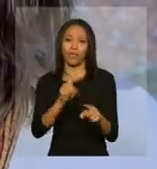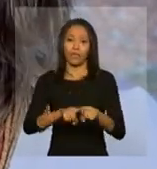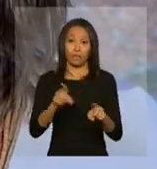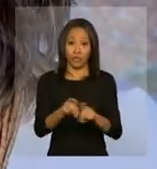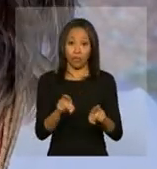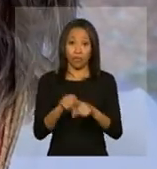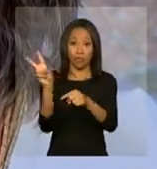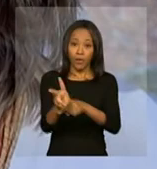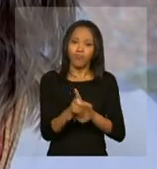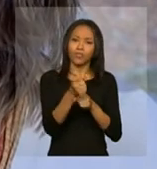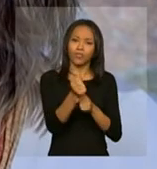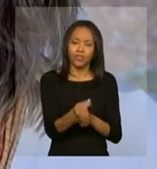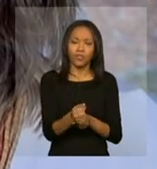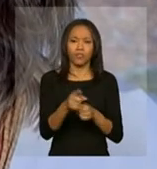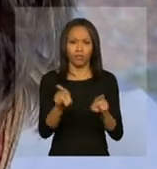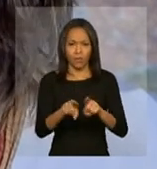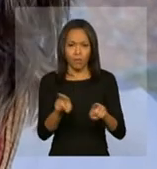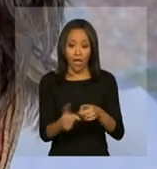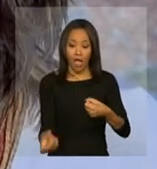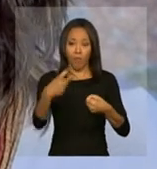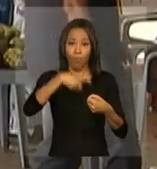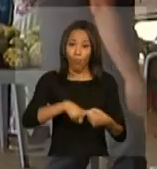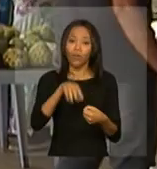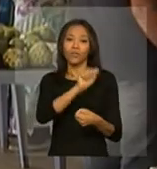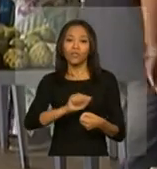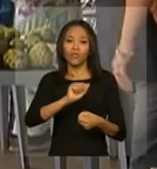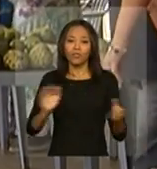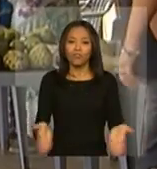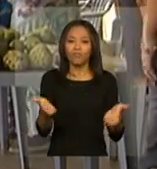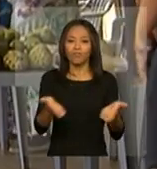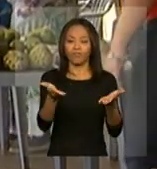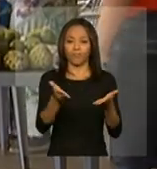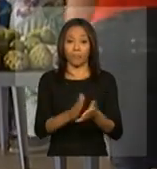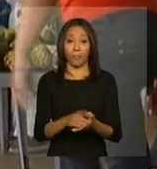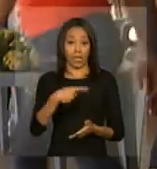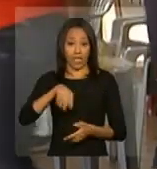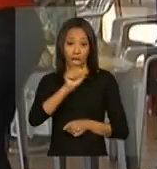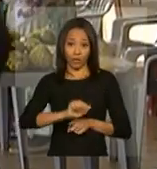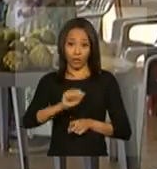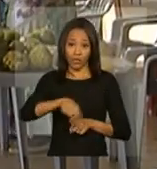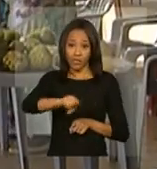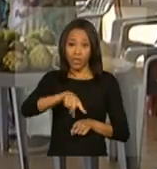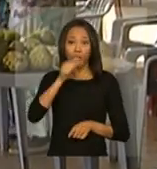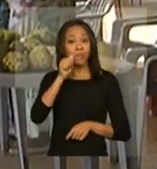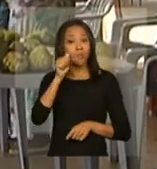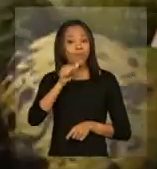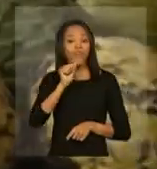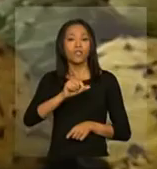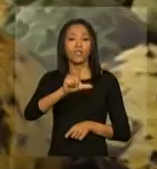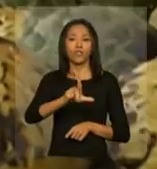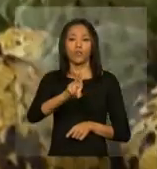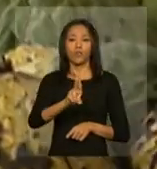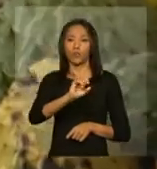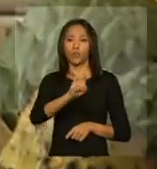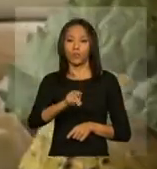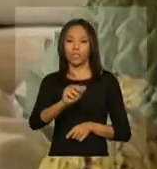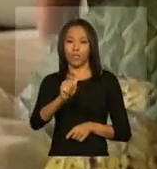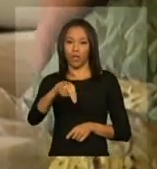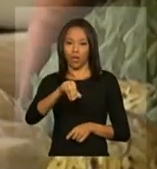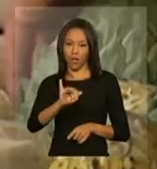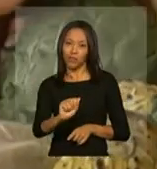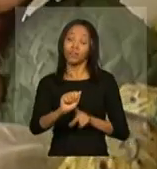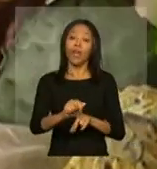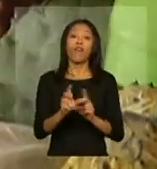organização produtiva em associações cooperativas. Desde que a Associação das Mulheres de Lusiânia passou a comercializar